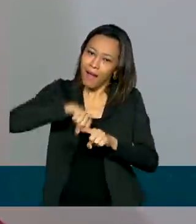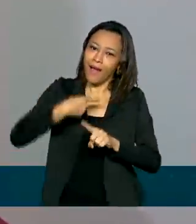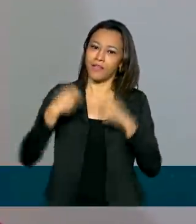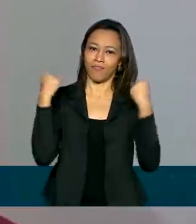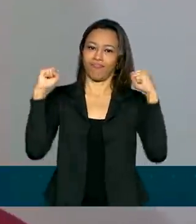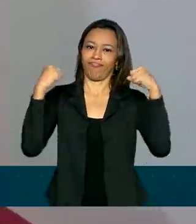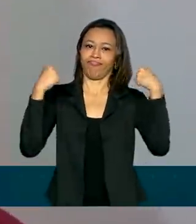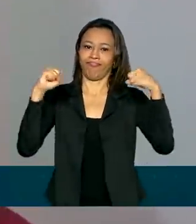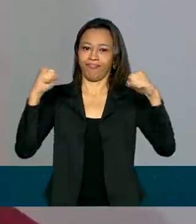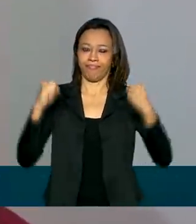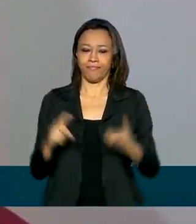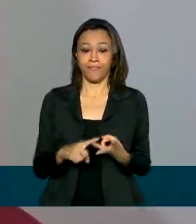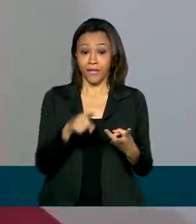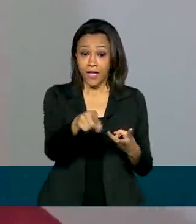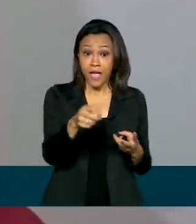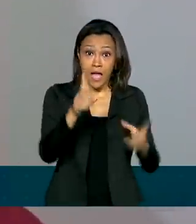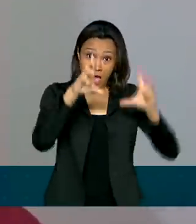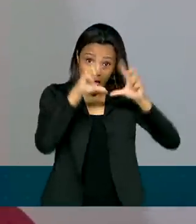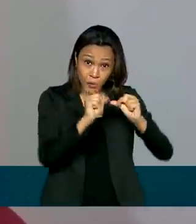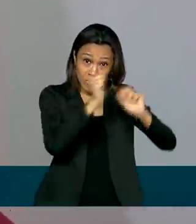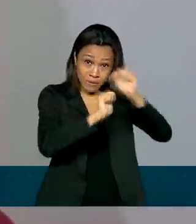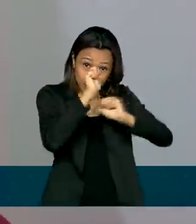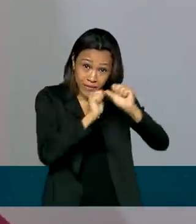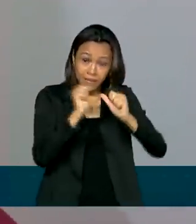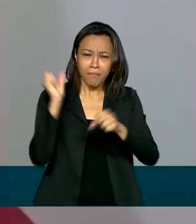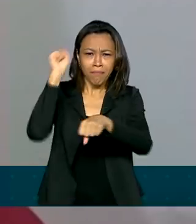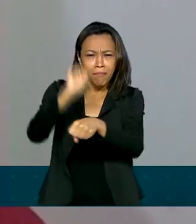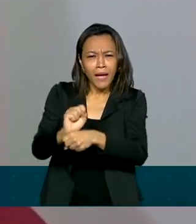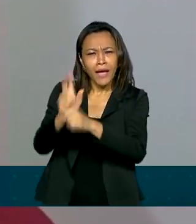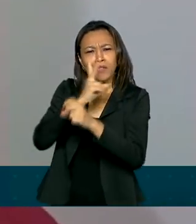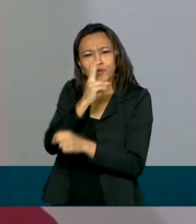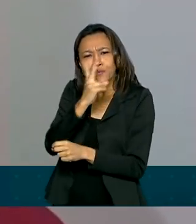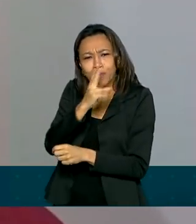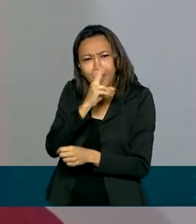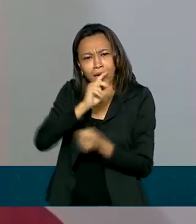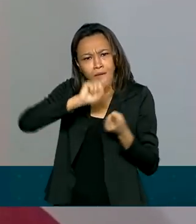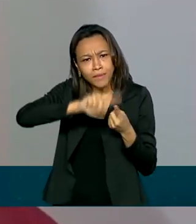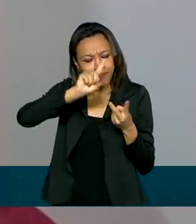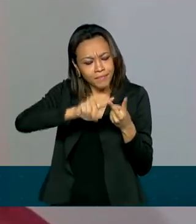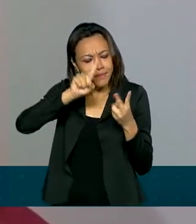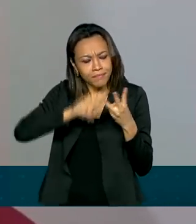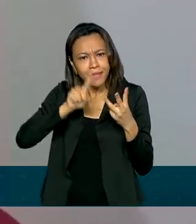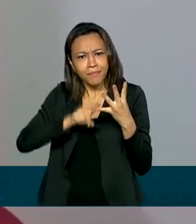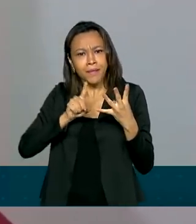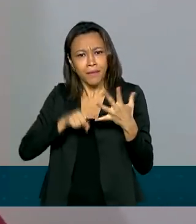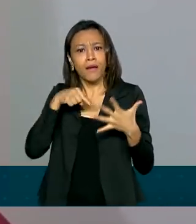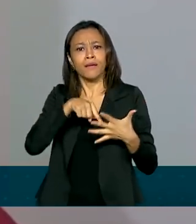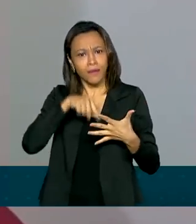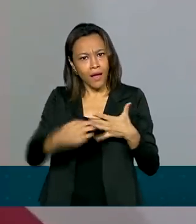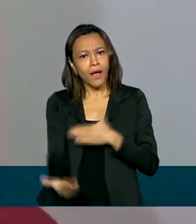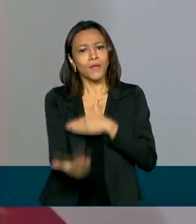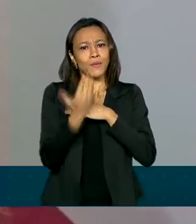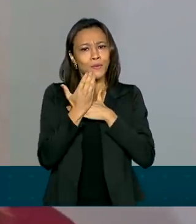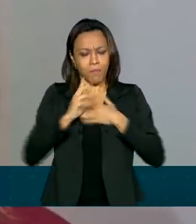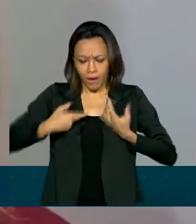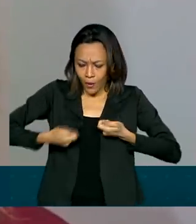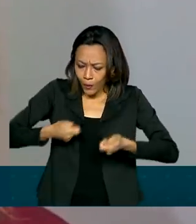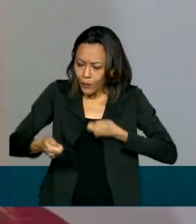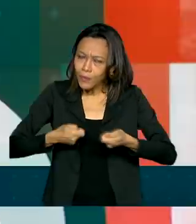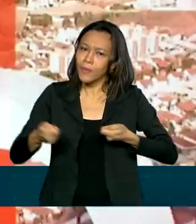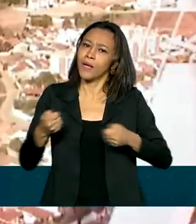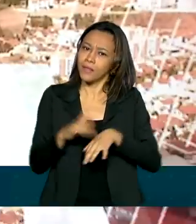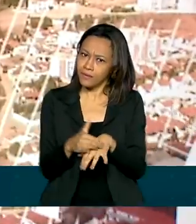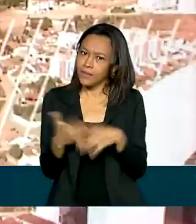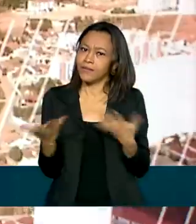Diminuir o consumo de bebida alcoólica, parar de fumar. Então, são diversos fatores que vão contribuir para o melhor controle da doença.